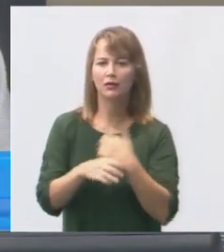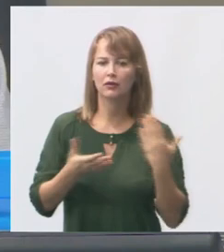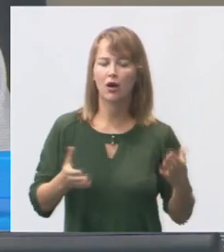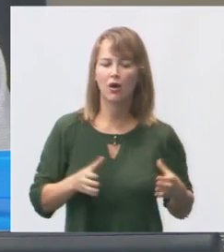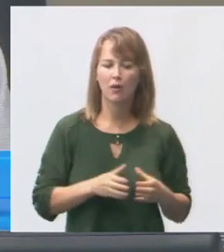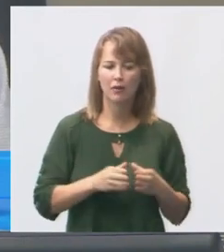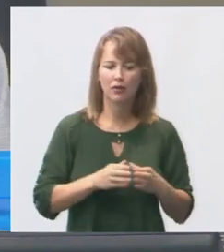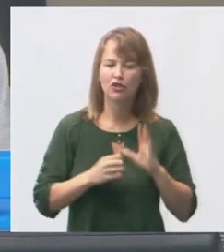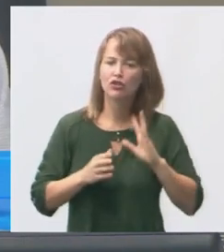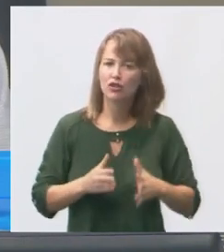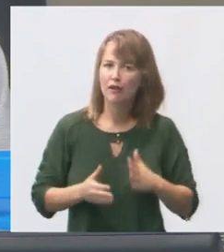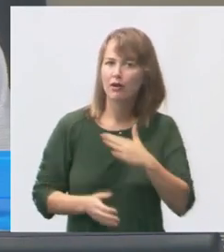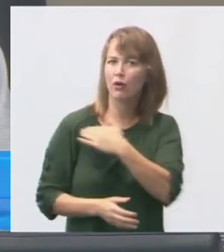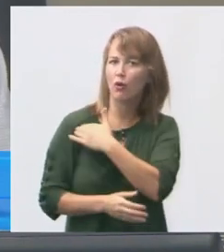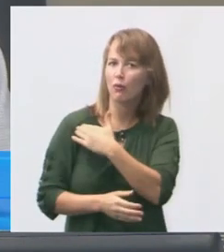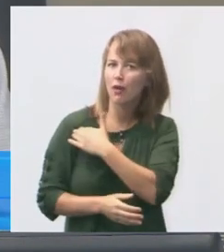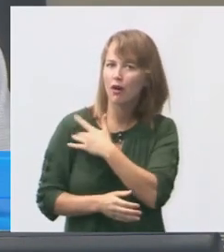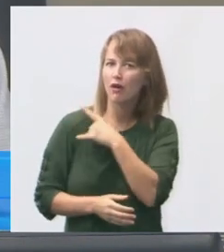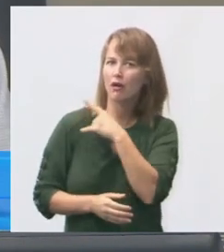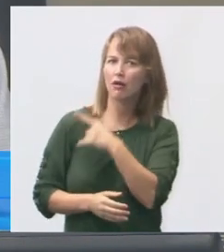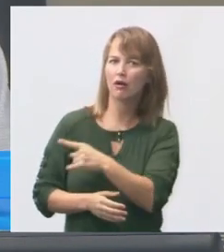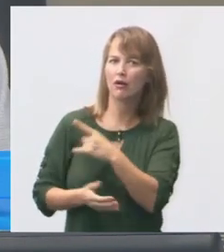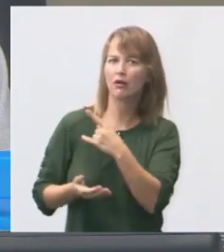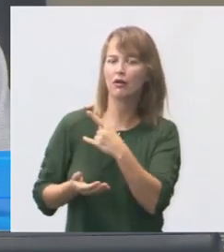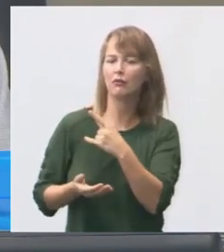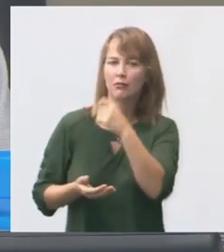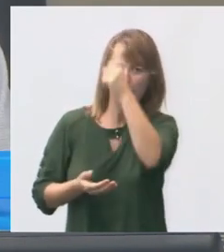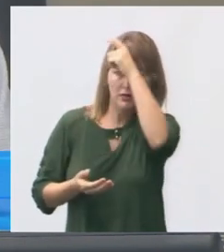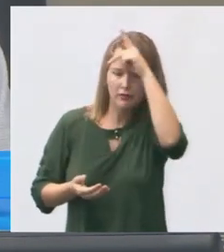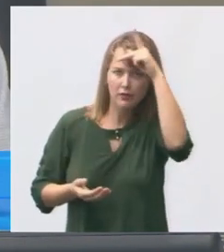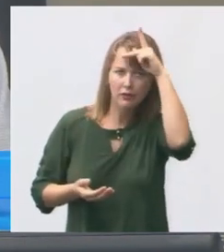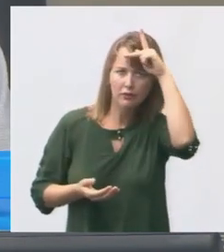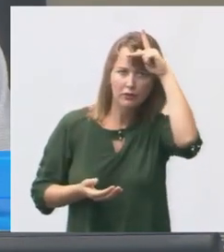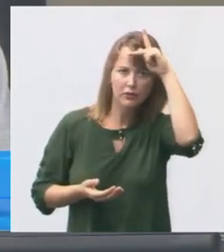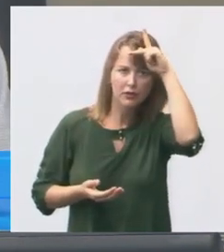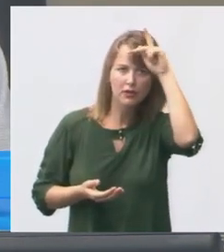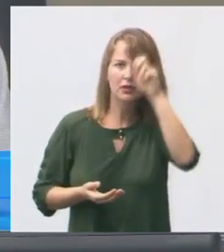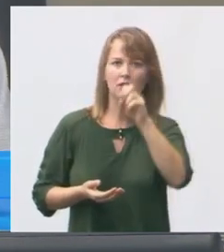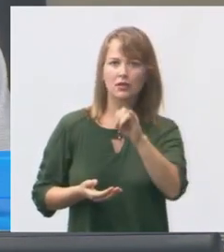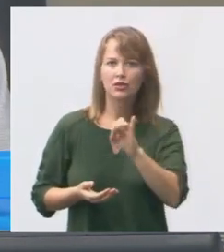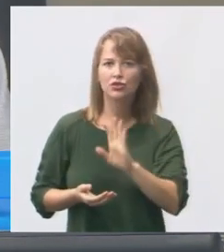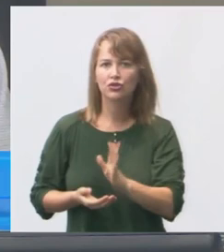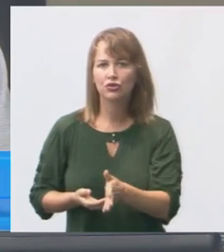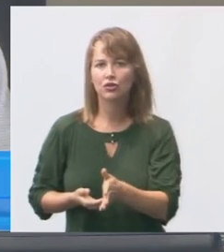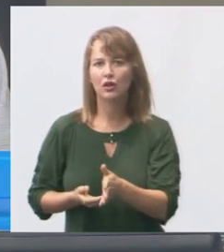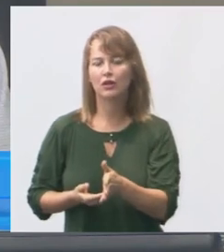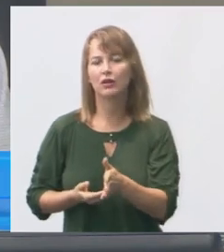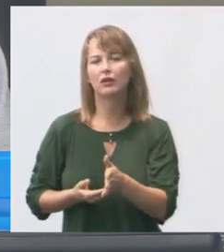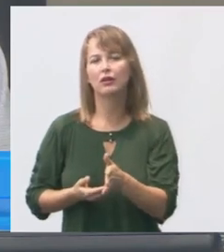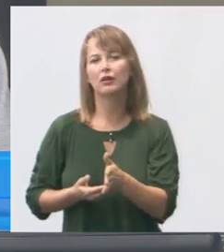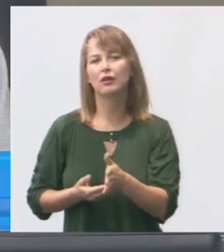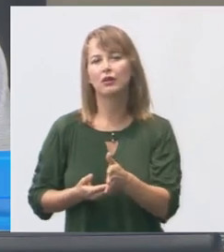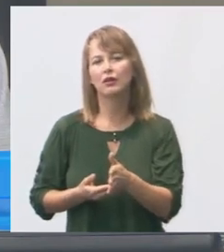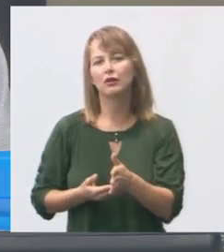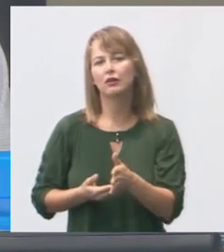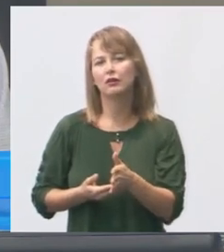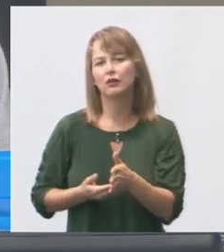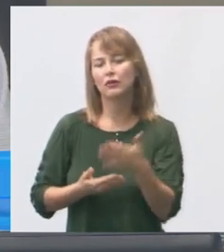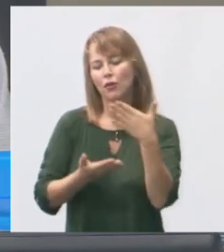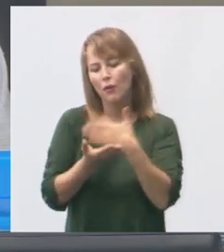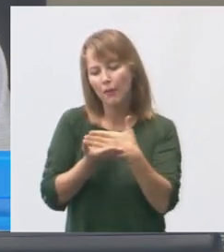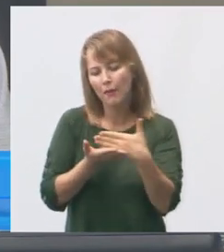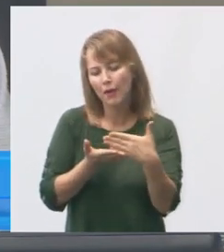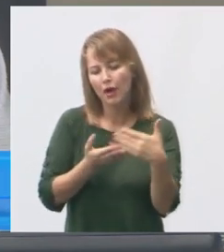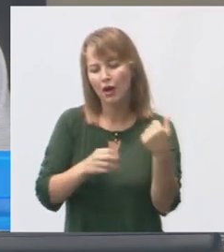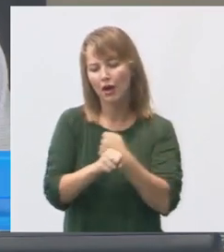cobrar a Prefeitura se já está em fase de início dessas